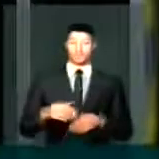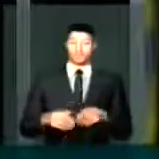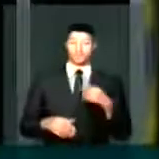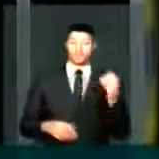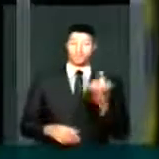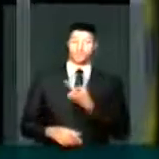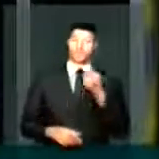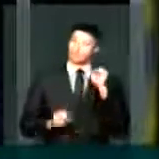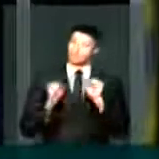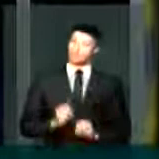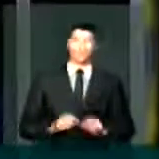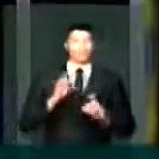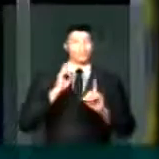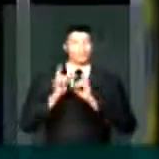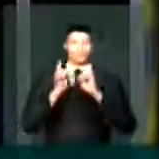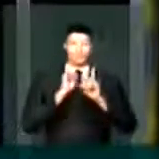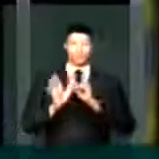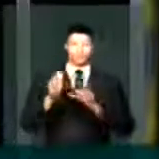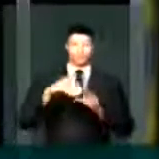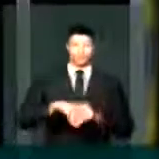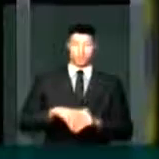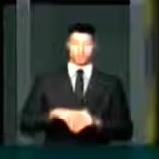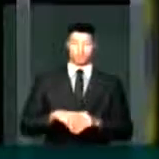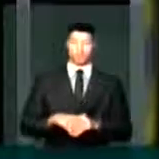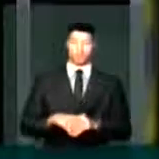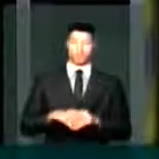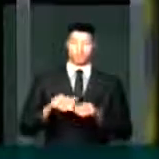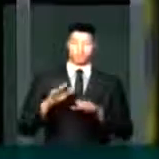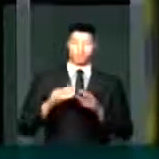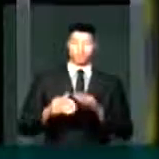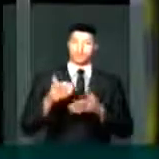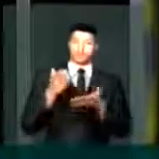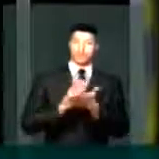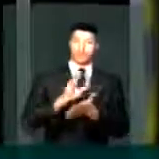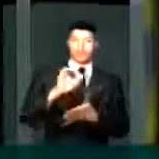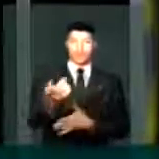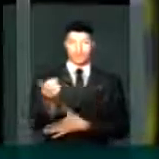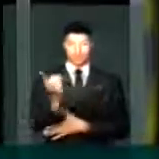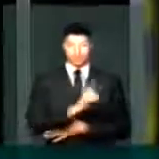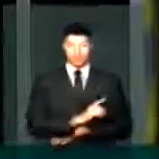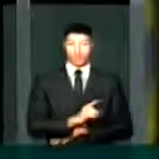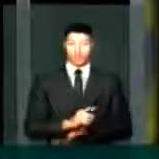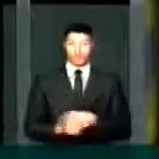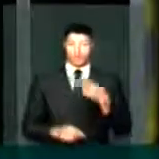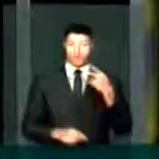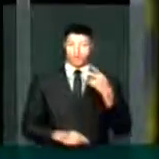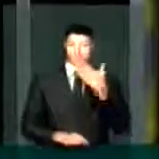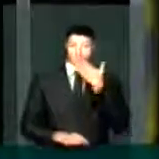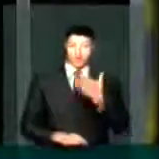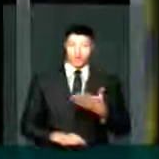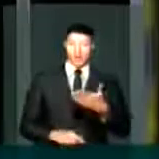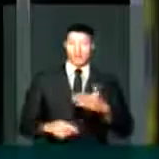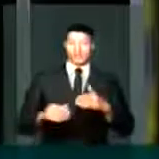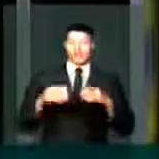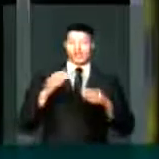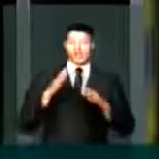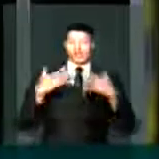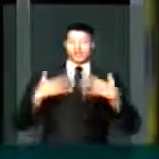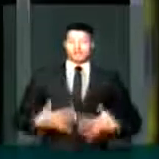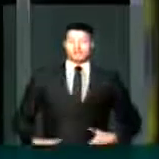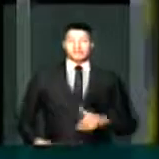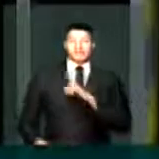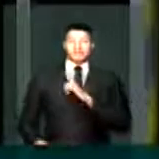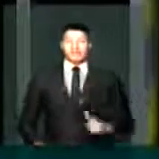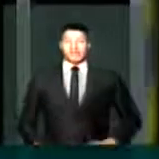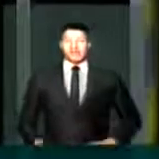para que nós possamos discutir e votar, dando aval ou não a este tipo de comportamento do governo federal.